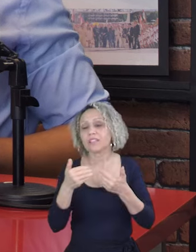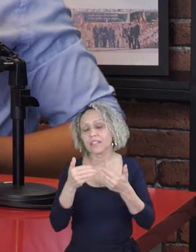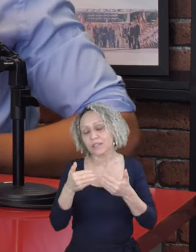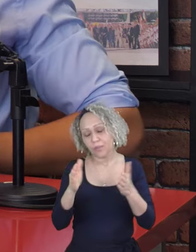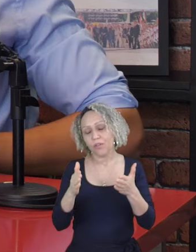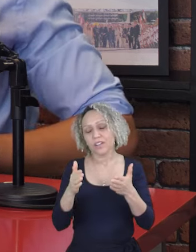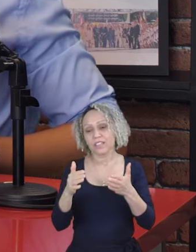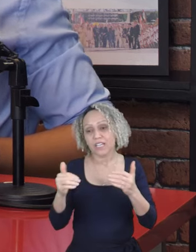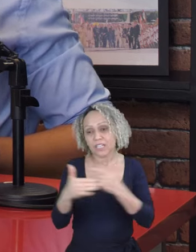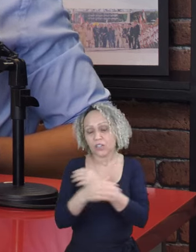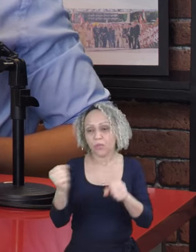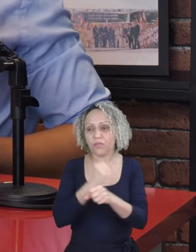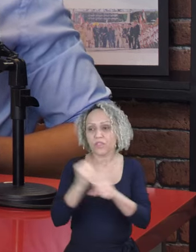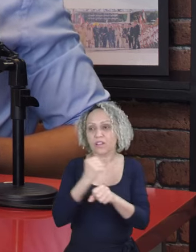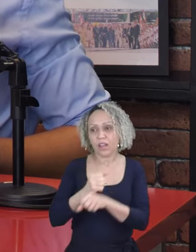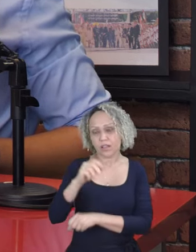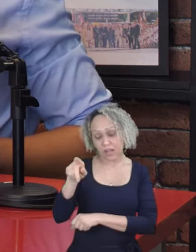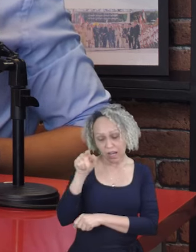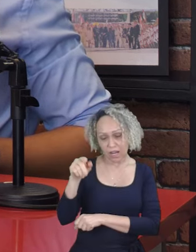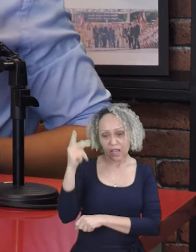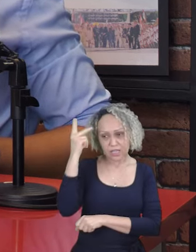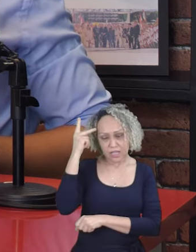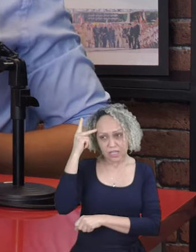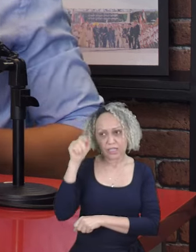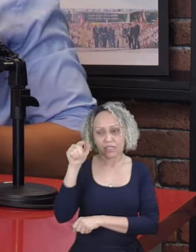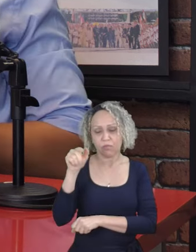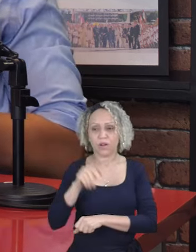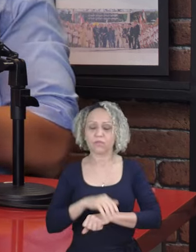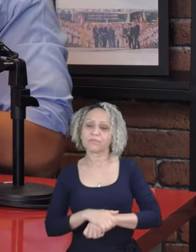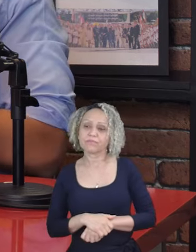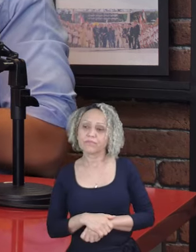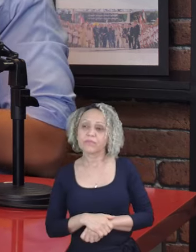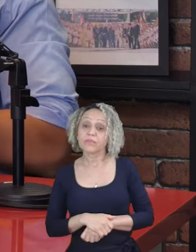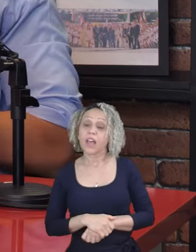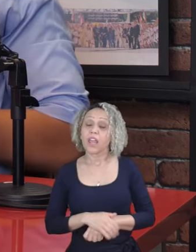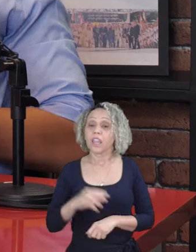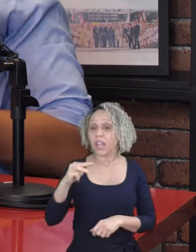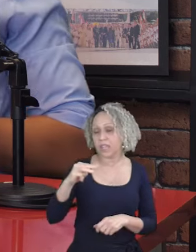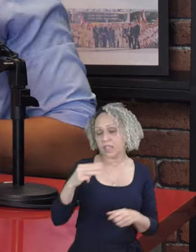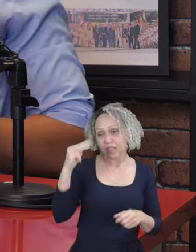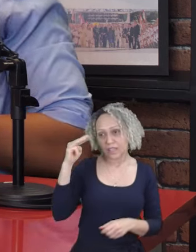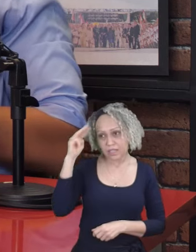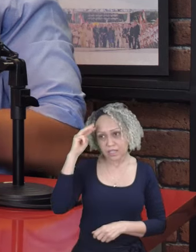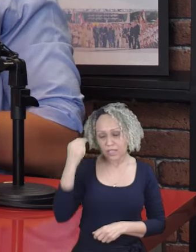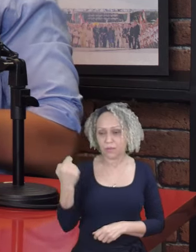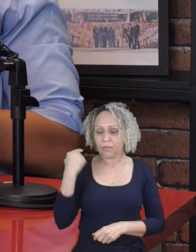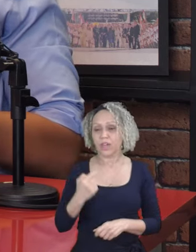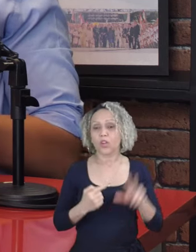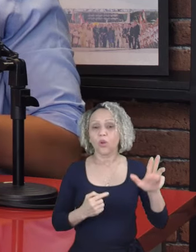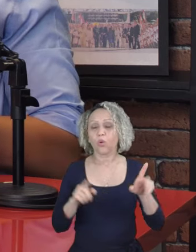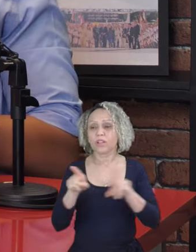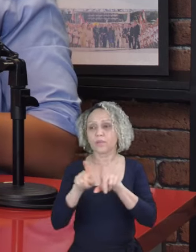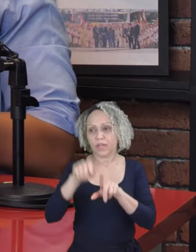cerimônia de inauguração de obras viárias na rodovia Presidente Dutra, em Guarulhos, na Grande São Paulo. Na última terça, Lula e